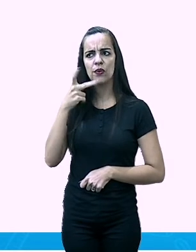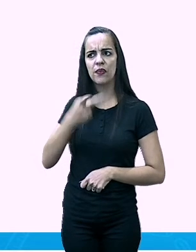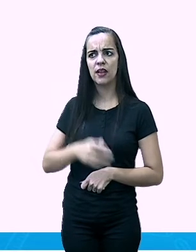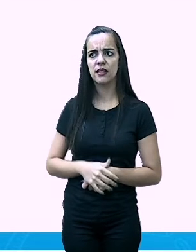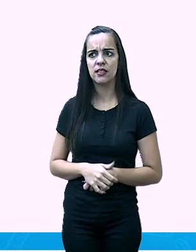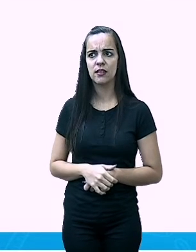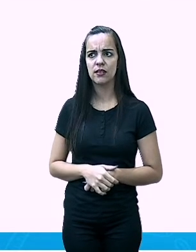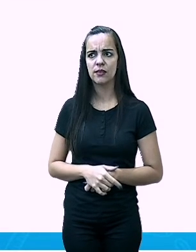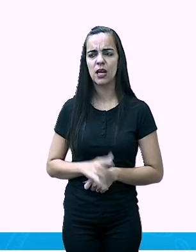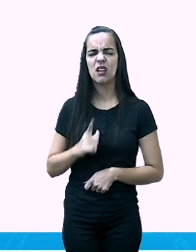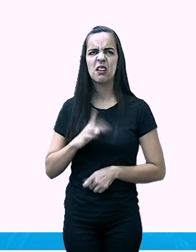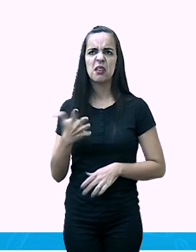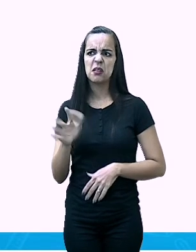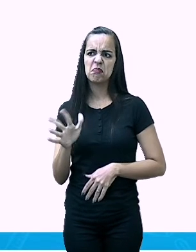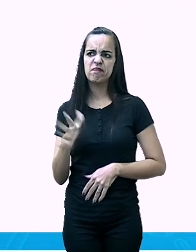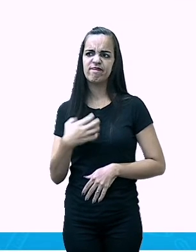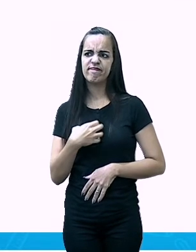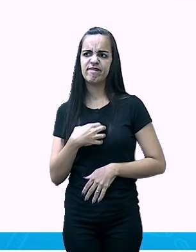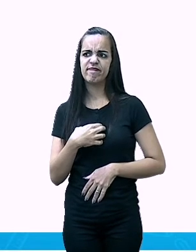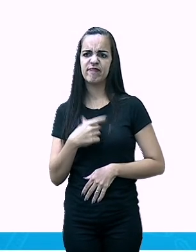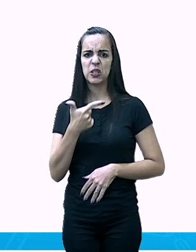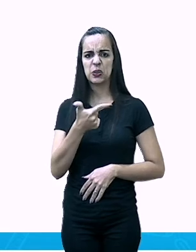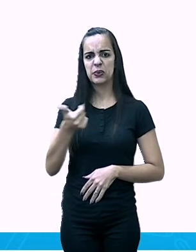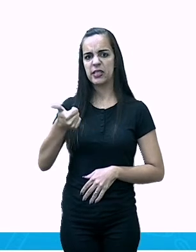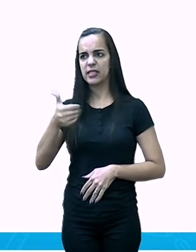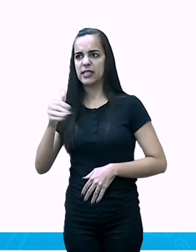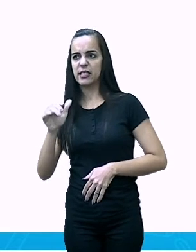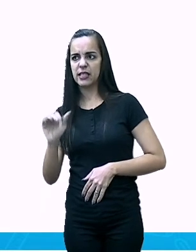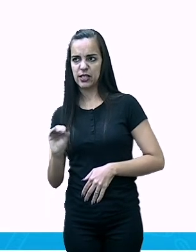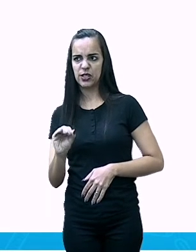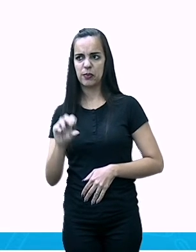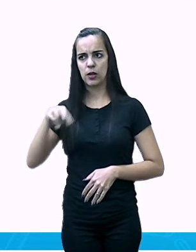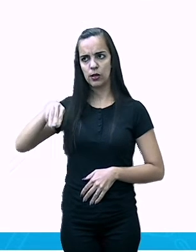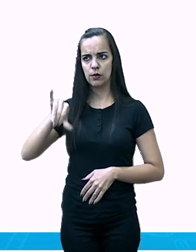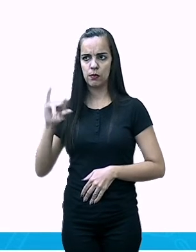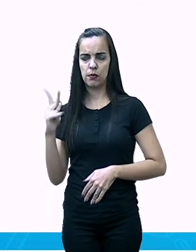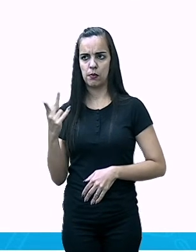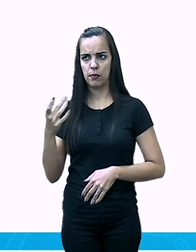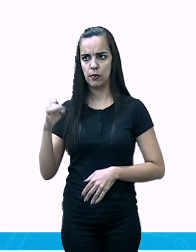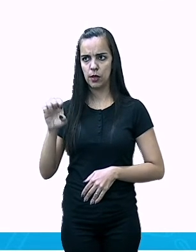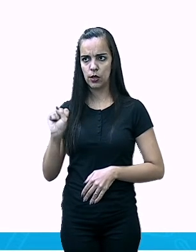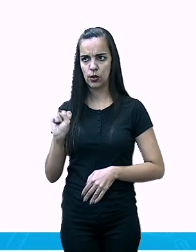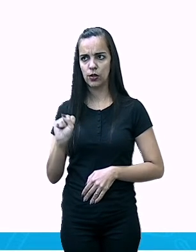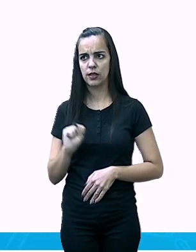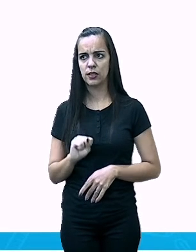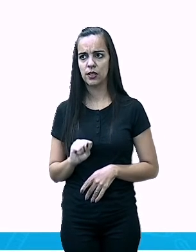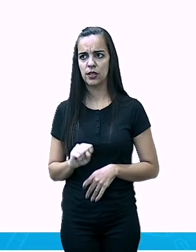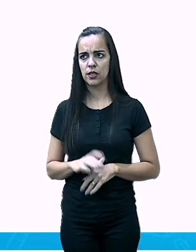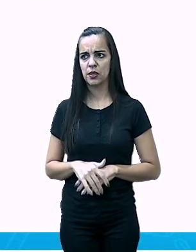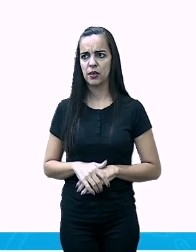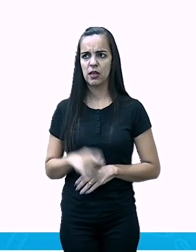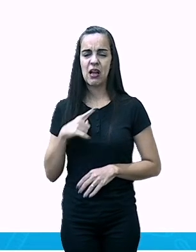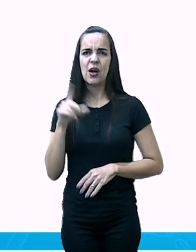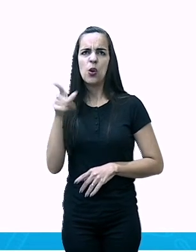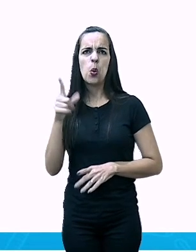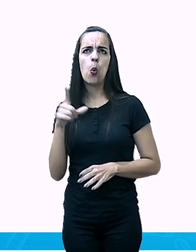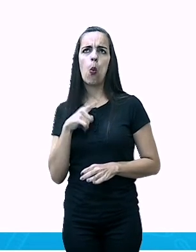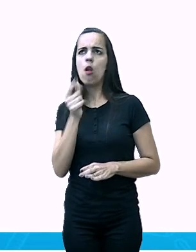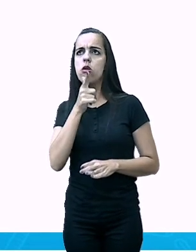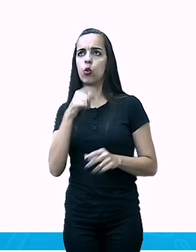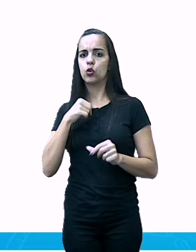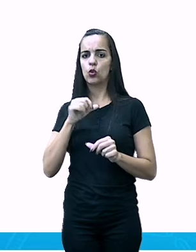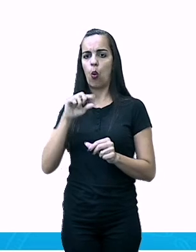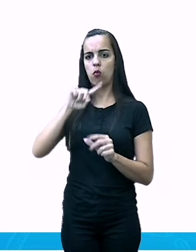tem aproximadamente 210 milhões de habitantes. Não é que eu estou arredondando para cima, não.